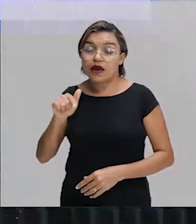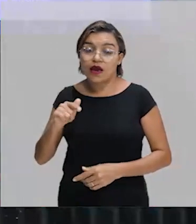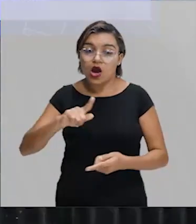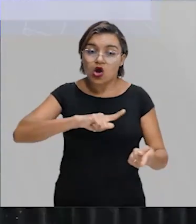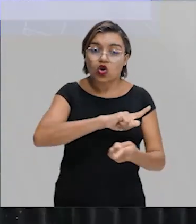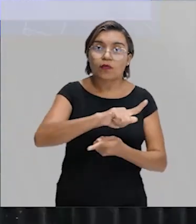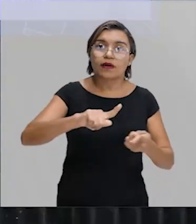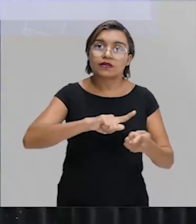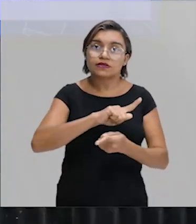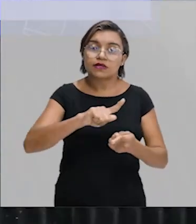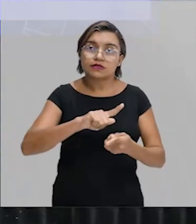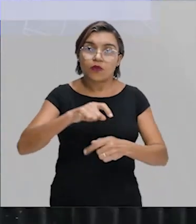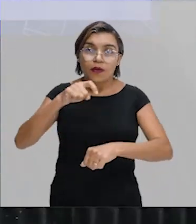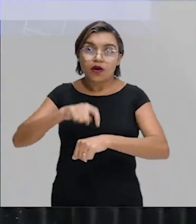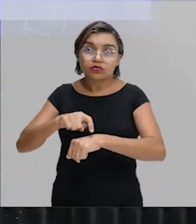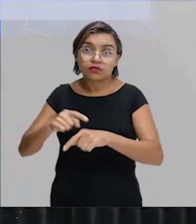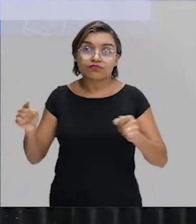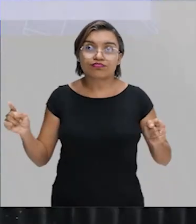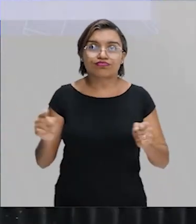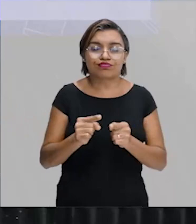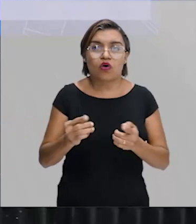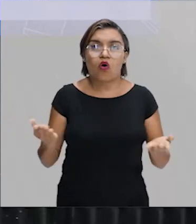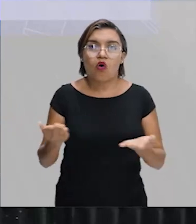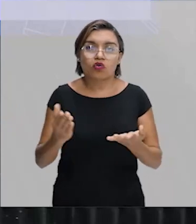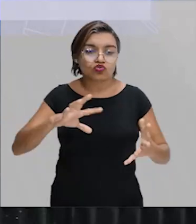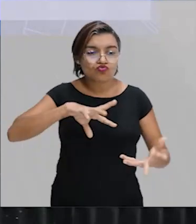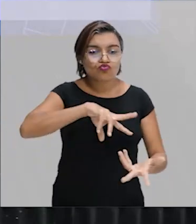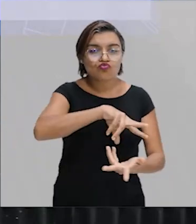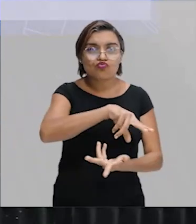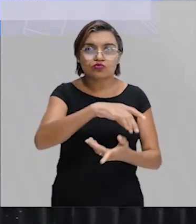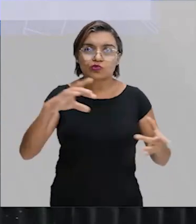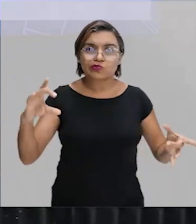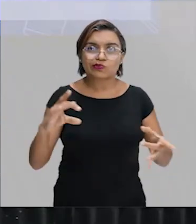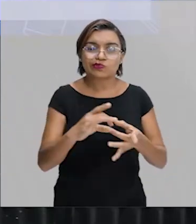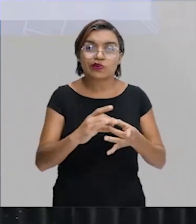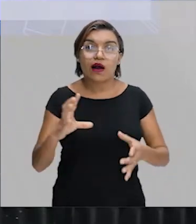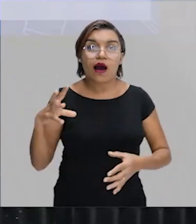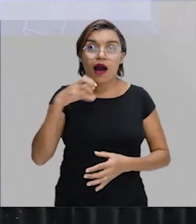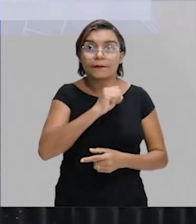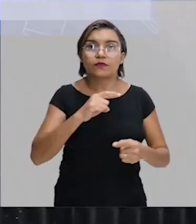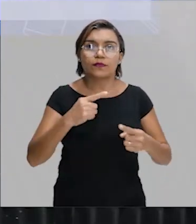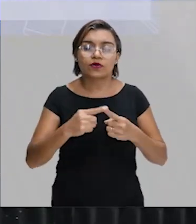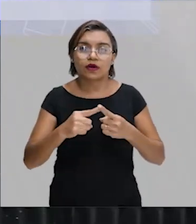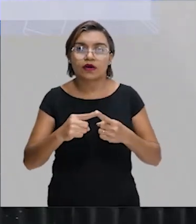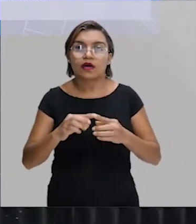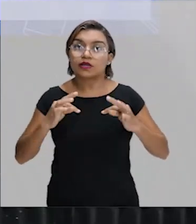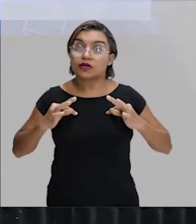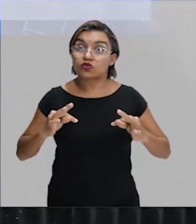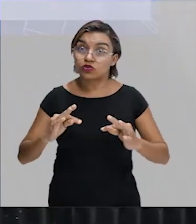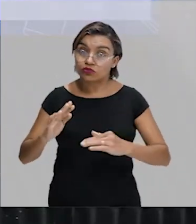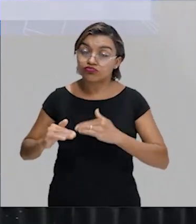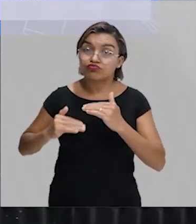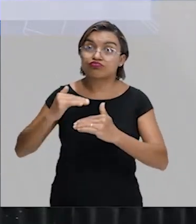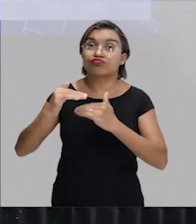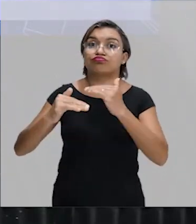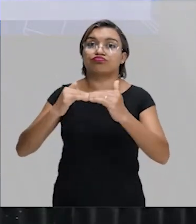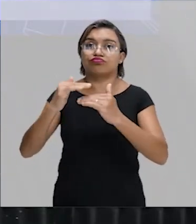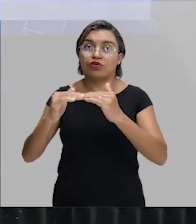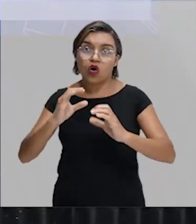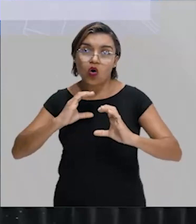distância pelo tempo. Hoje, você consegue integrar o mundo cada vez mais rápido devido ao avanço das tecnologias de